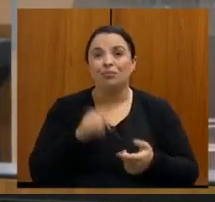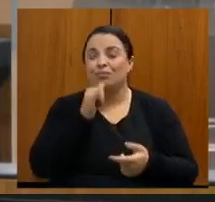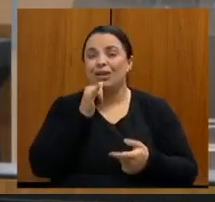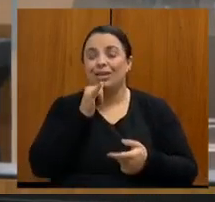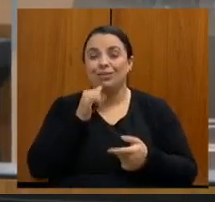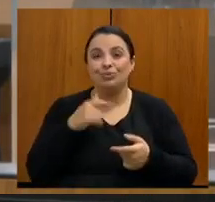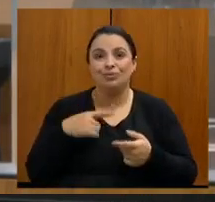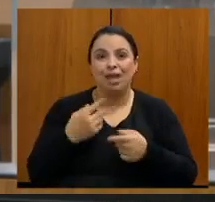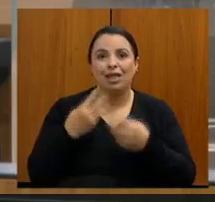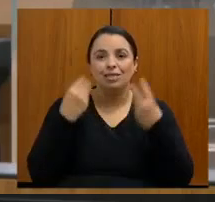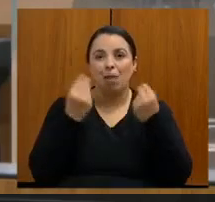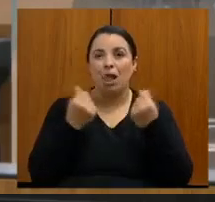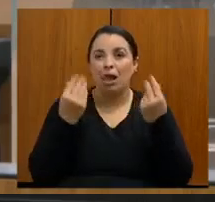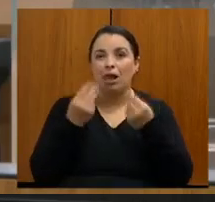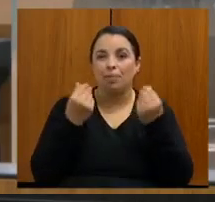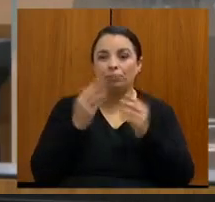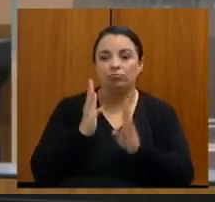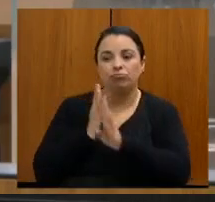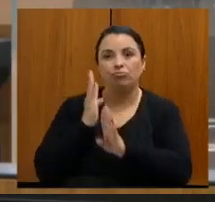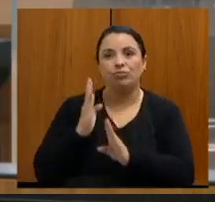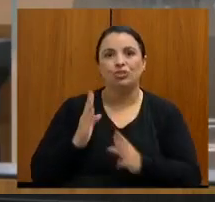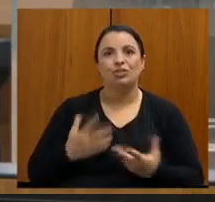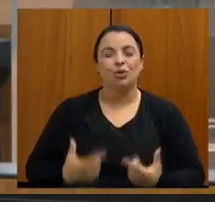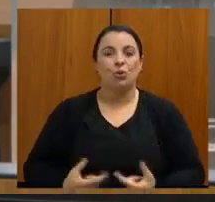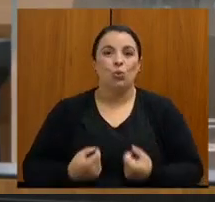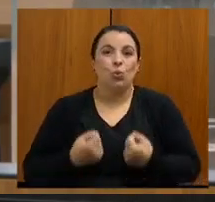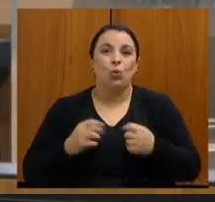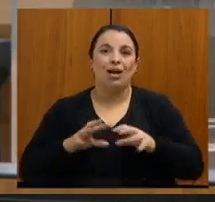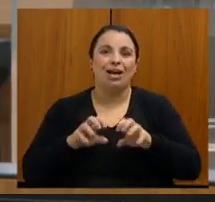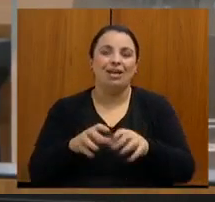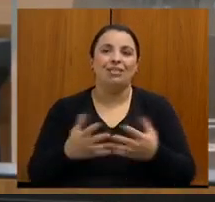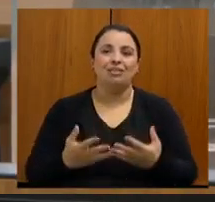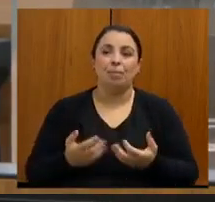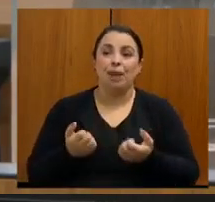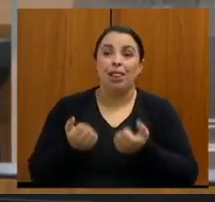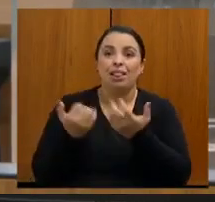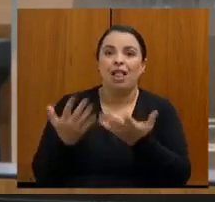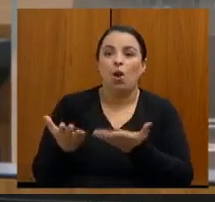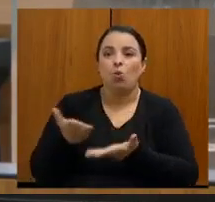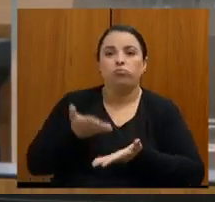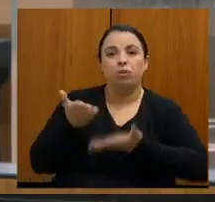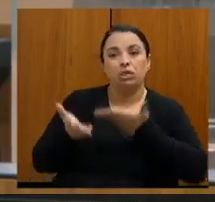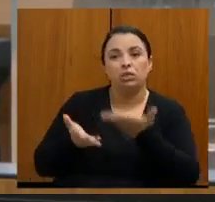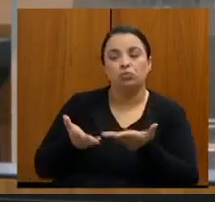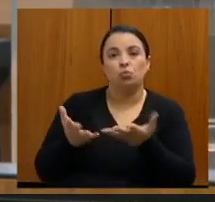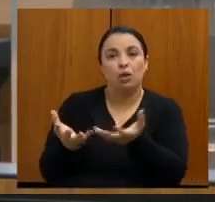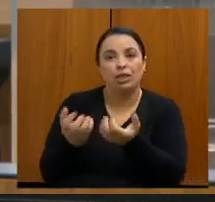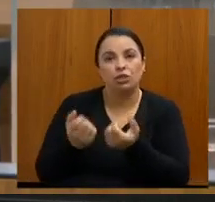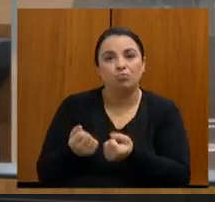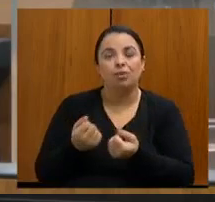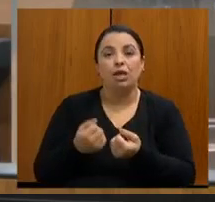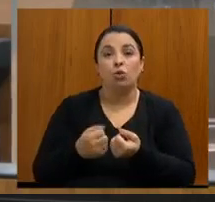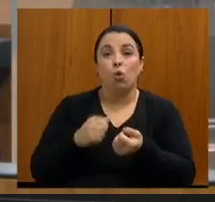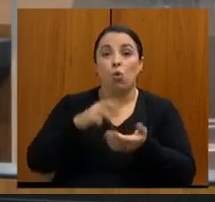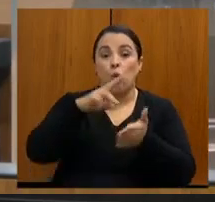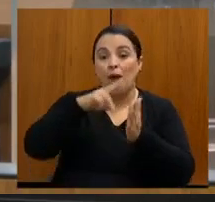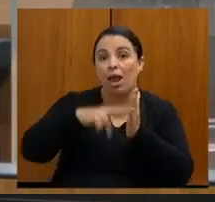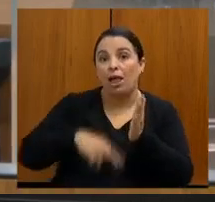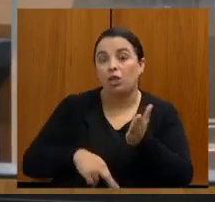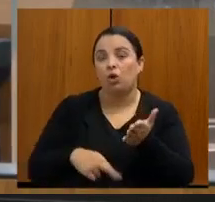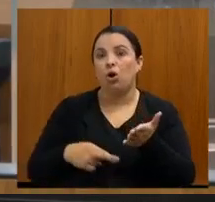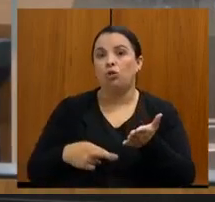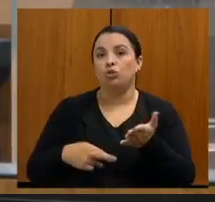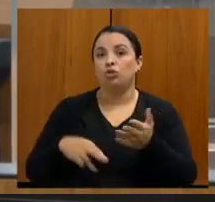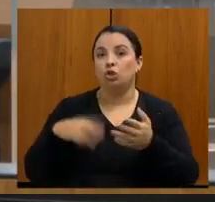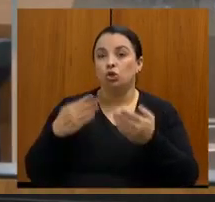câncer, para poder dar um atendimento, fazer um relatório de repente, um relatório de alta suspeição, que é um avanço que